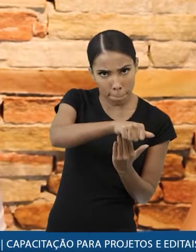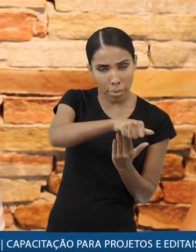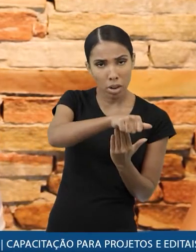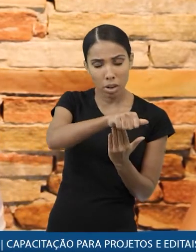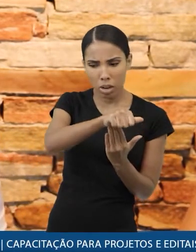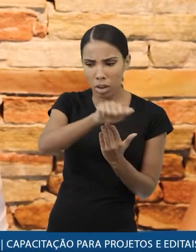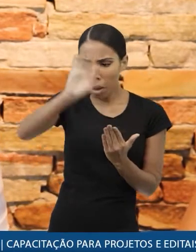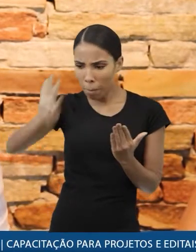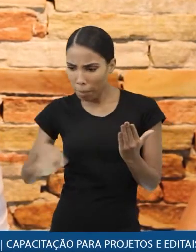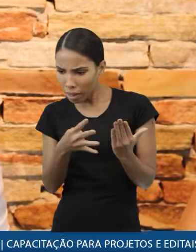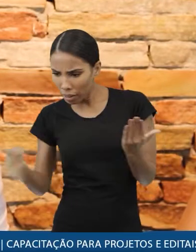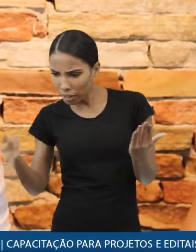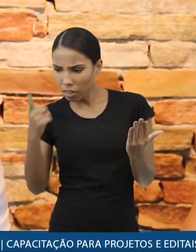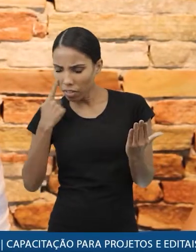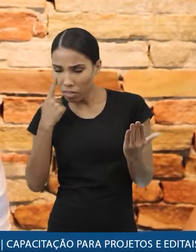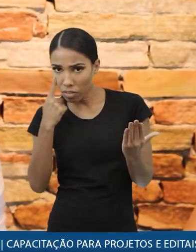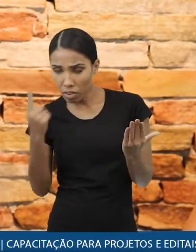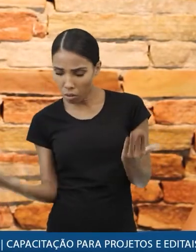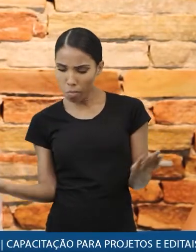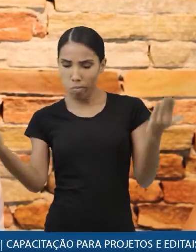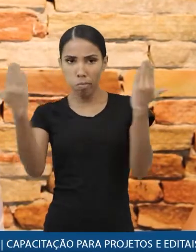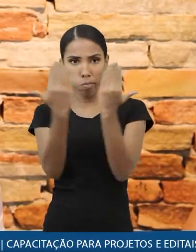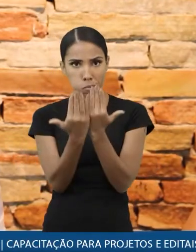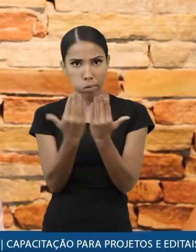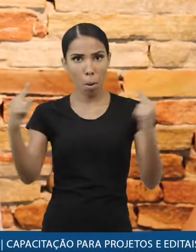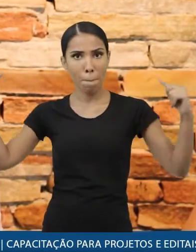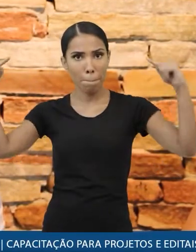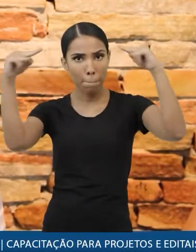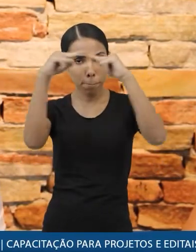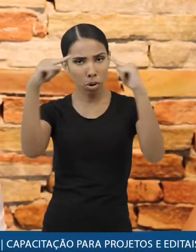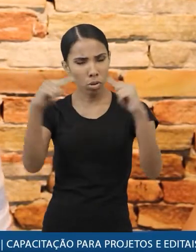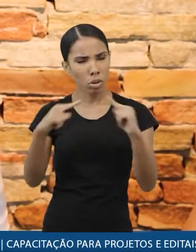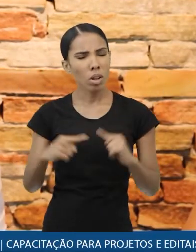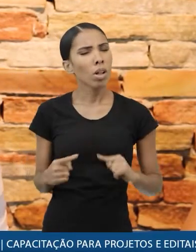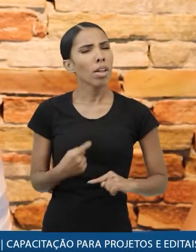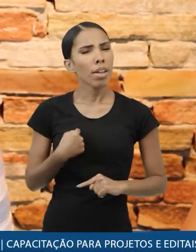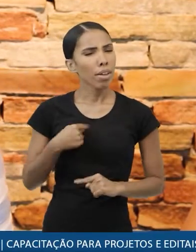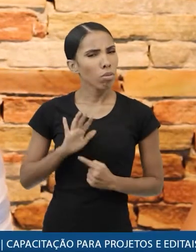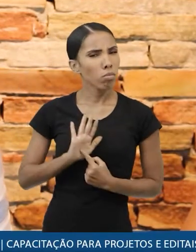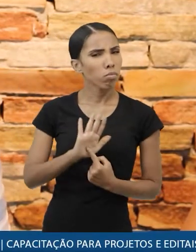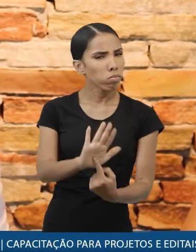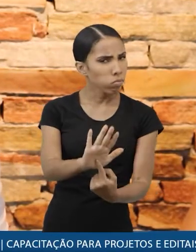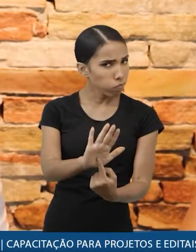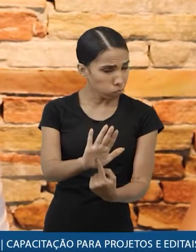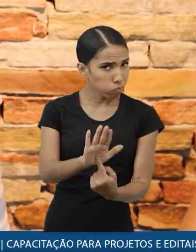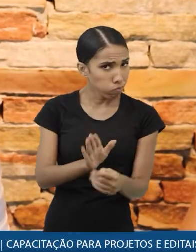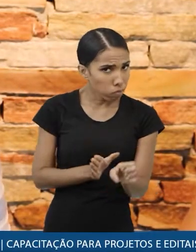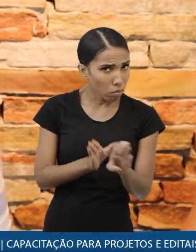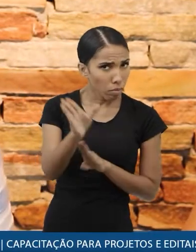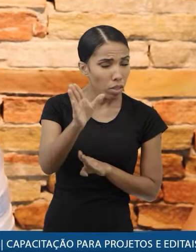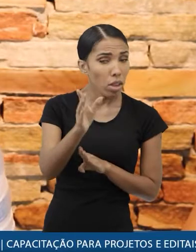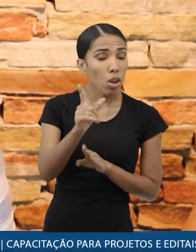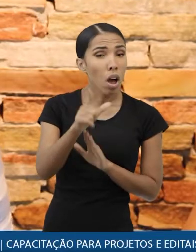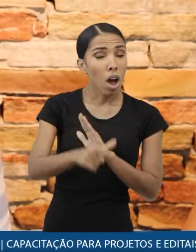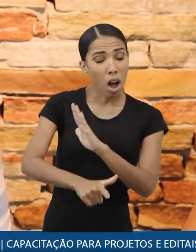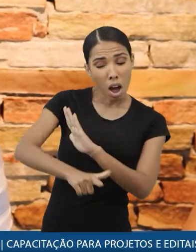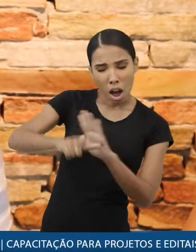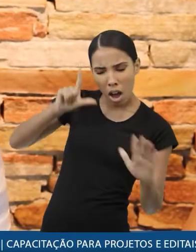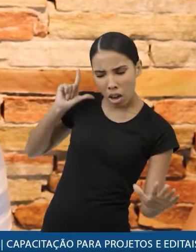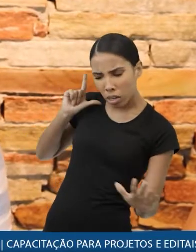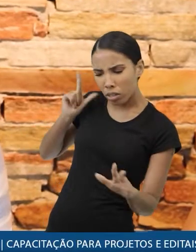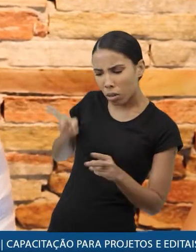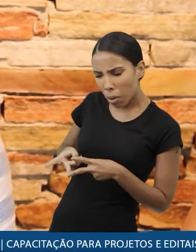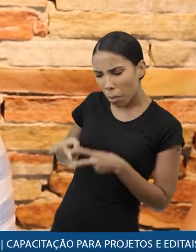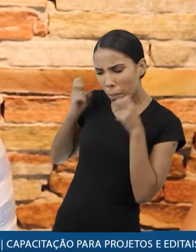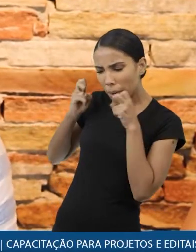sua planilha orçamentária você vai montar esse documento declaratório o que eu indico muito também para começar esse processo é que desde o início você